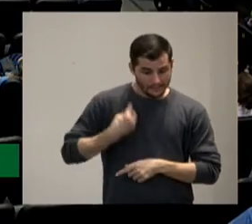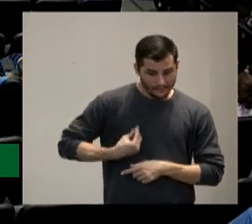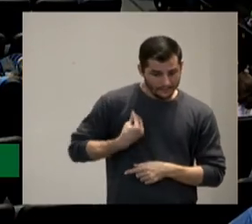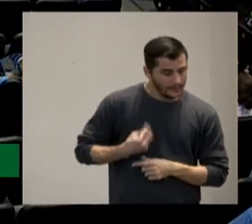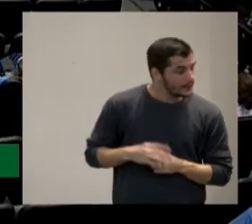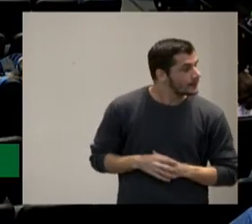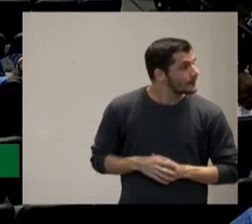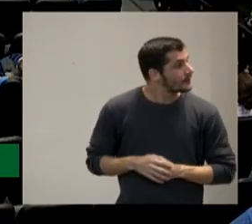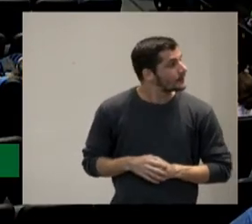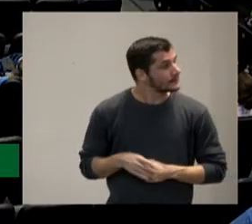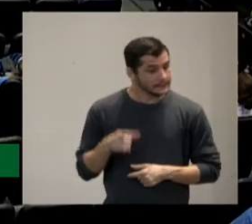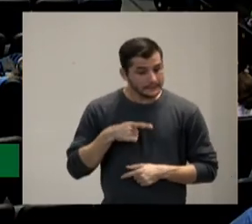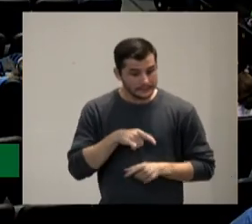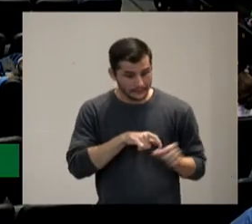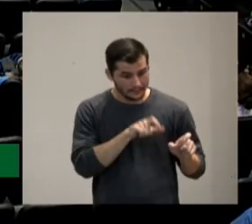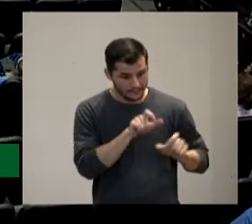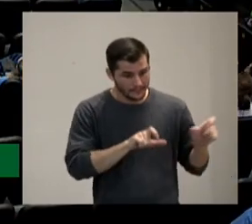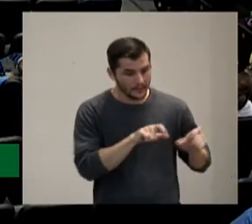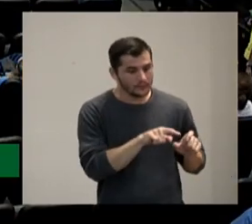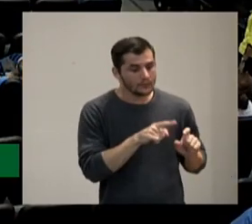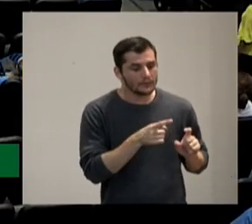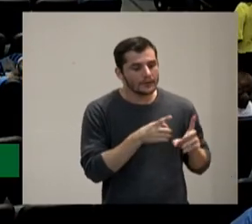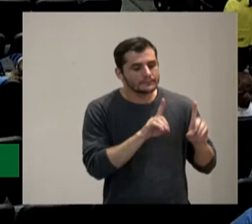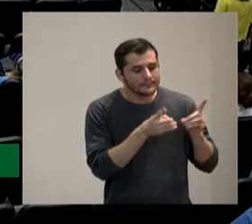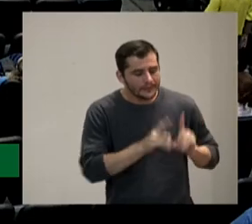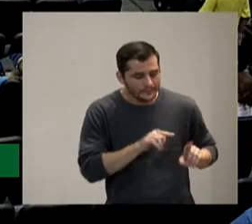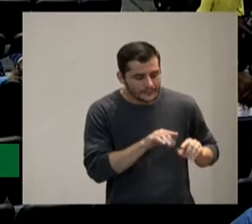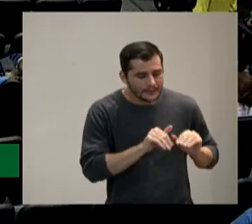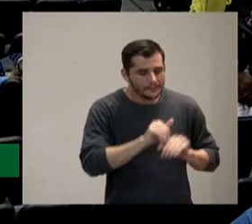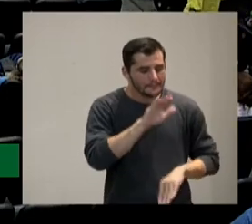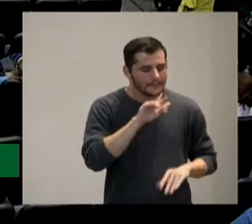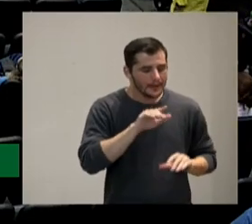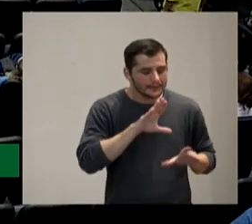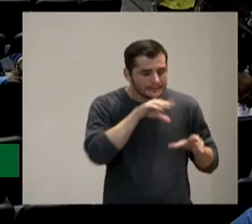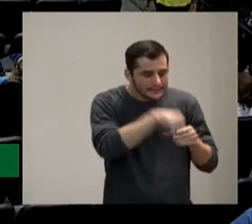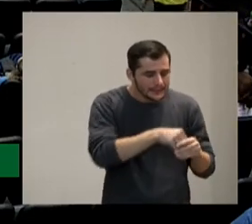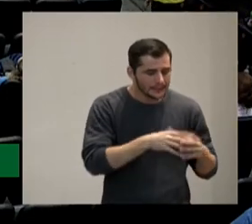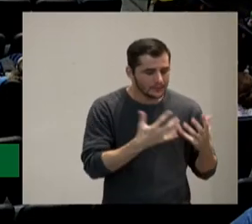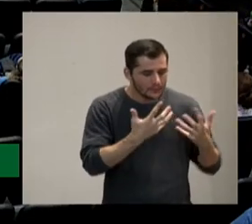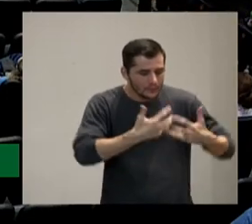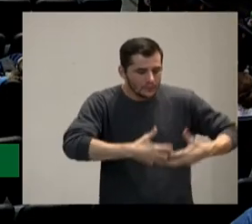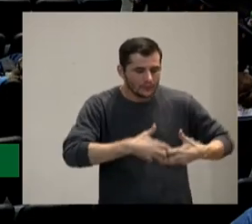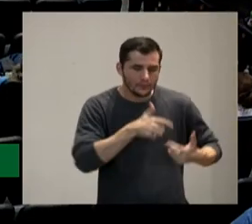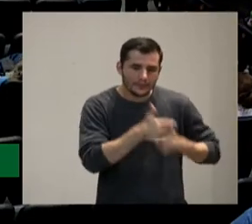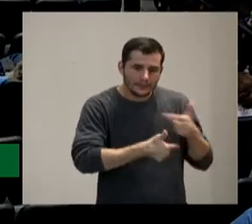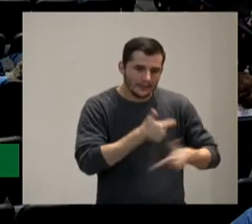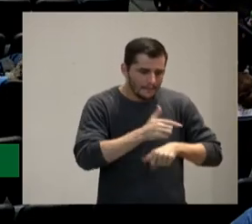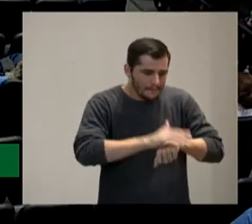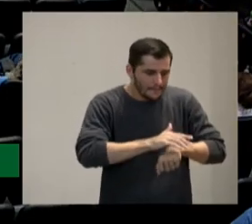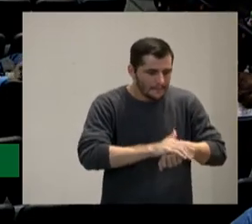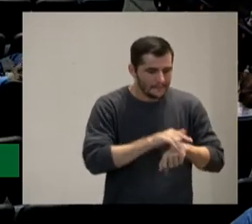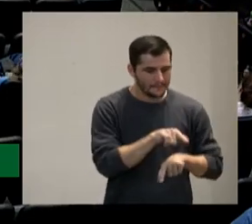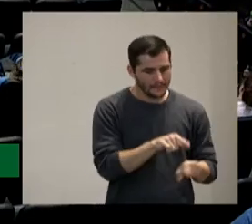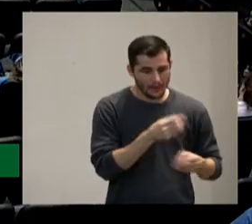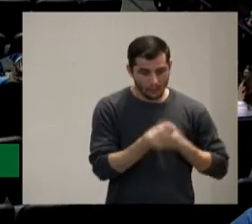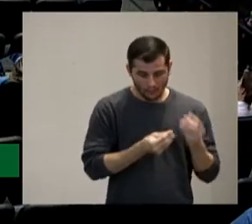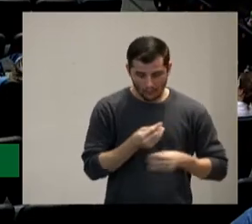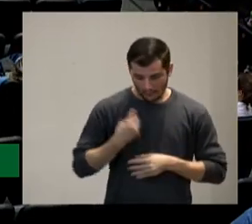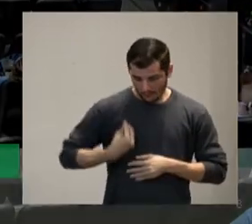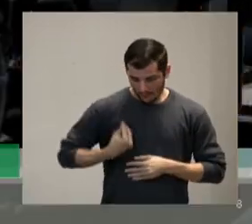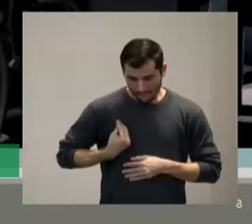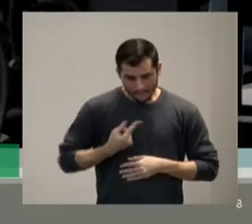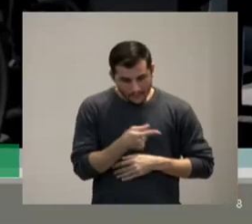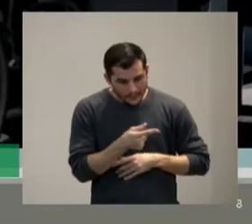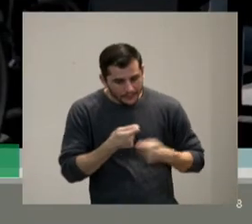PCD mas no operacional trabalhar com mentoria de carreira com eles quem gostaria abrir não é